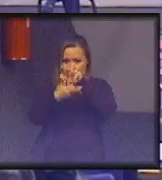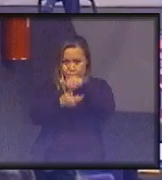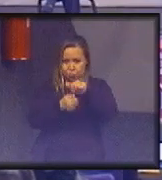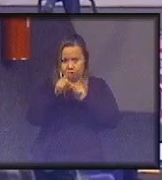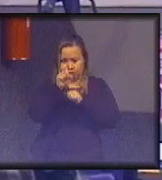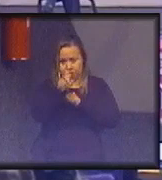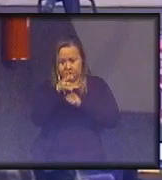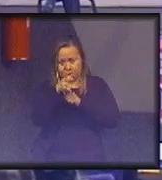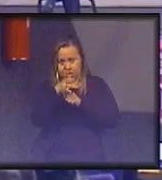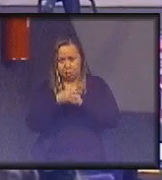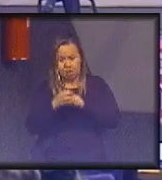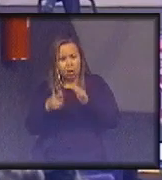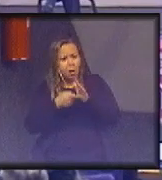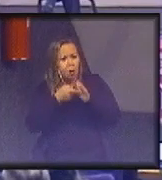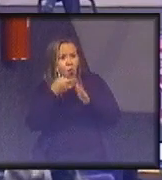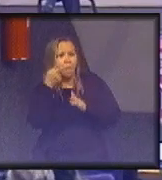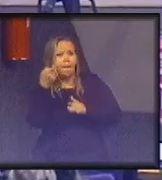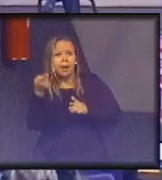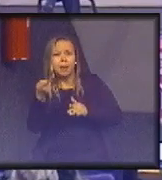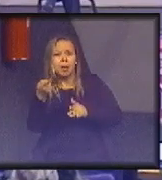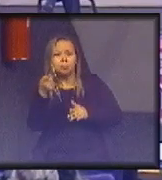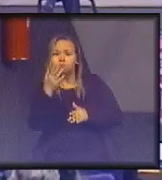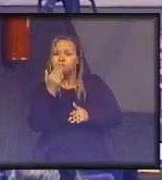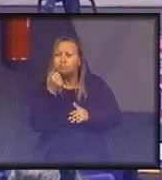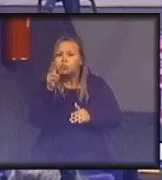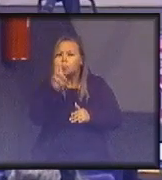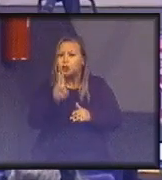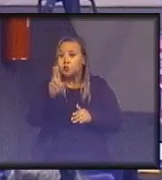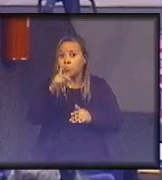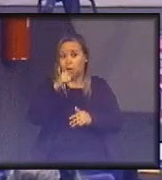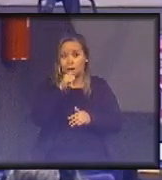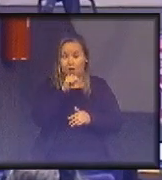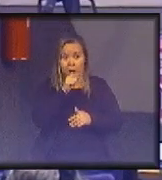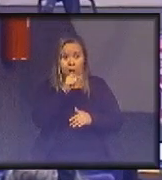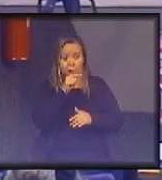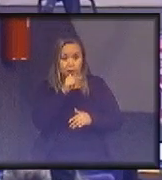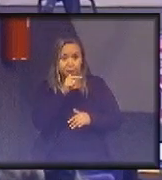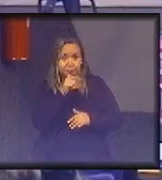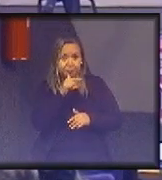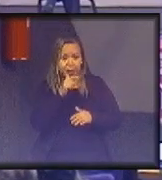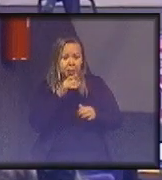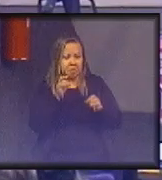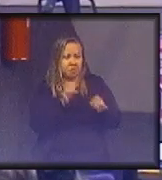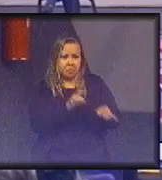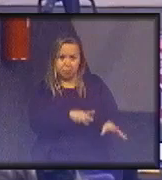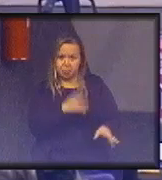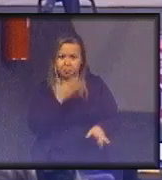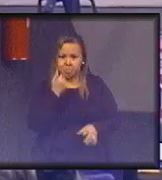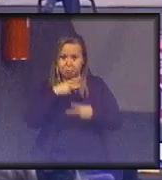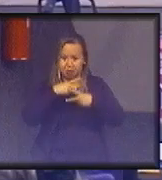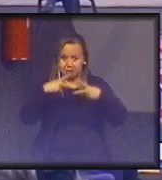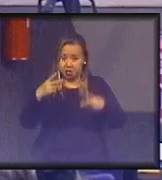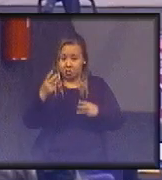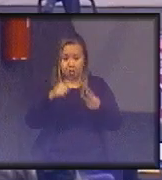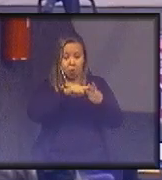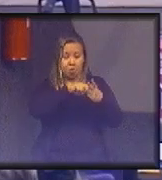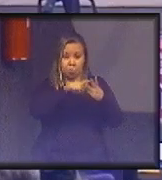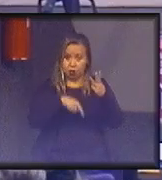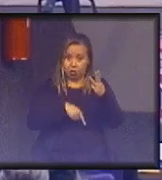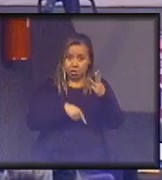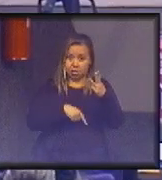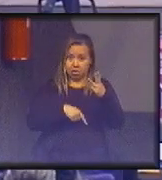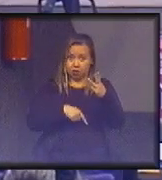seria o primeiro consumidor de água, o desperdício de alimento, e o terceiro emissor